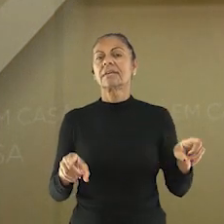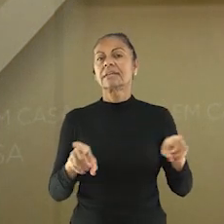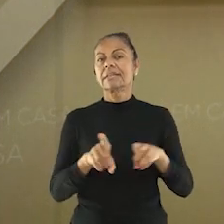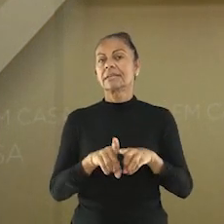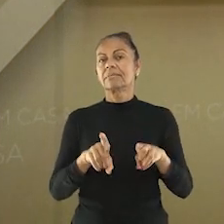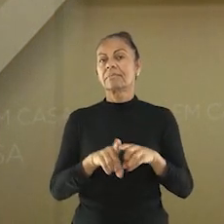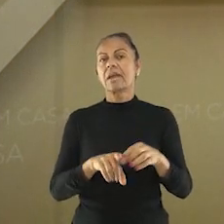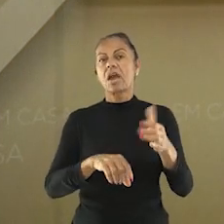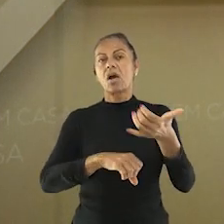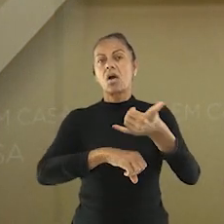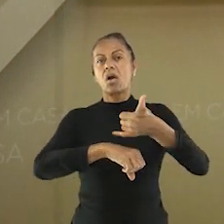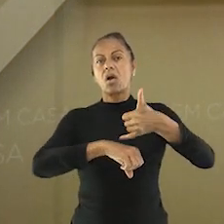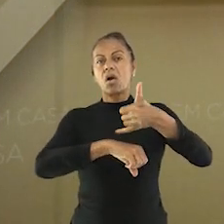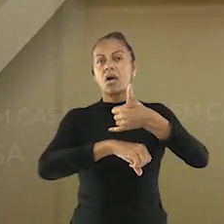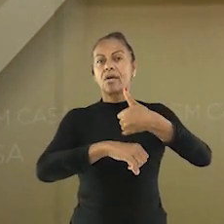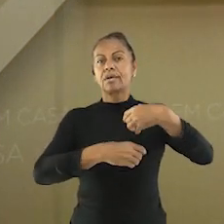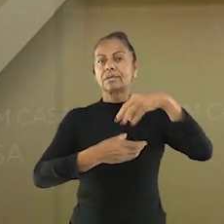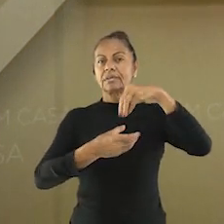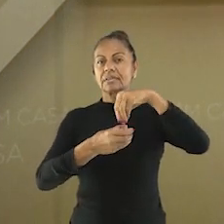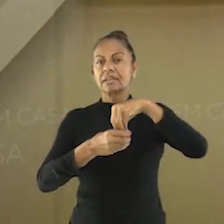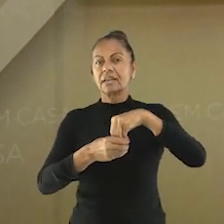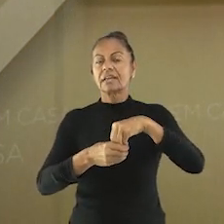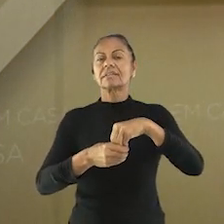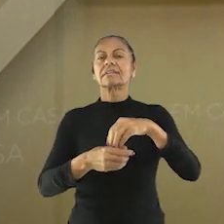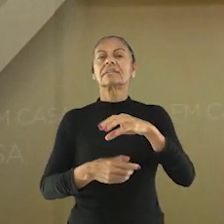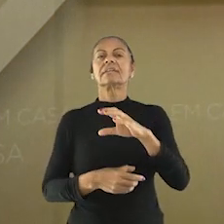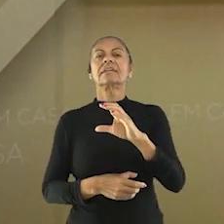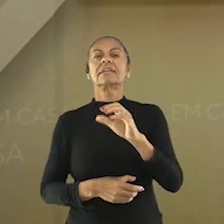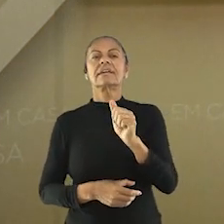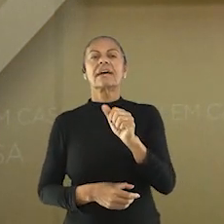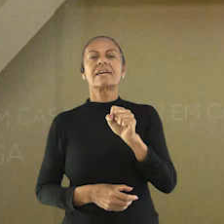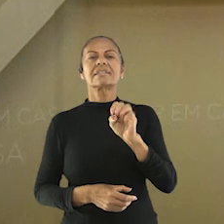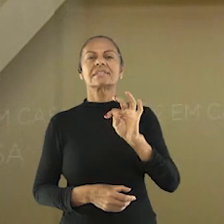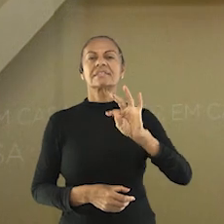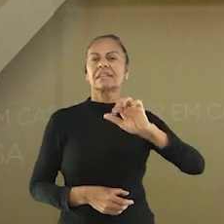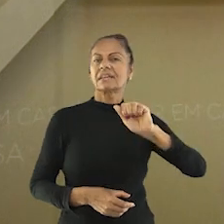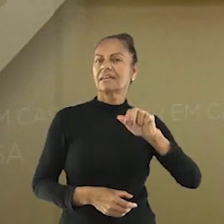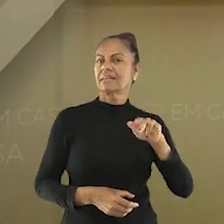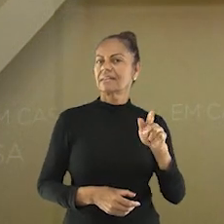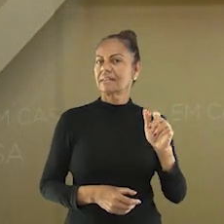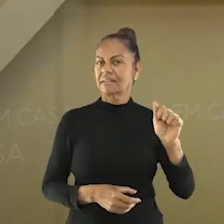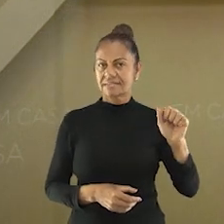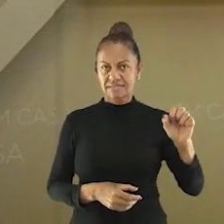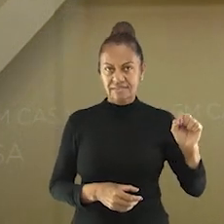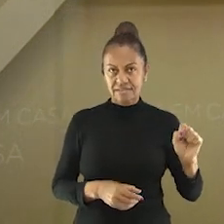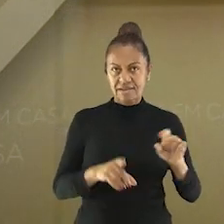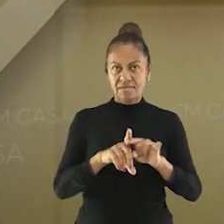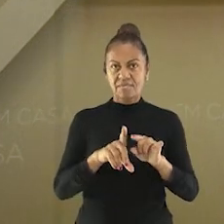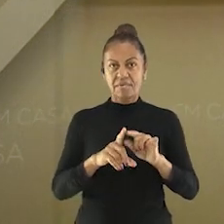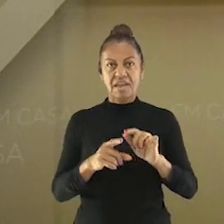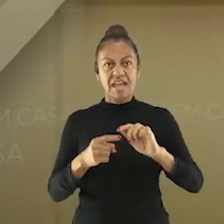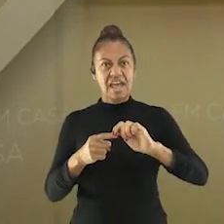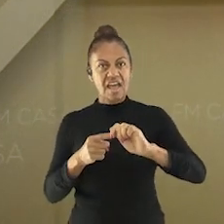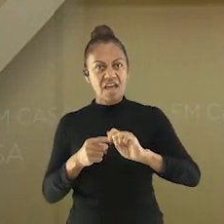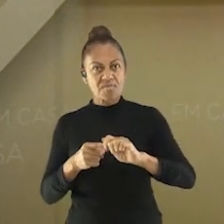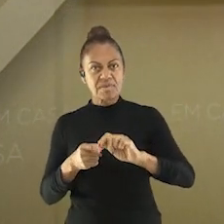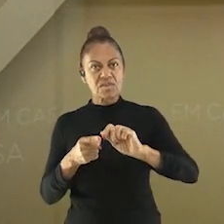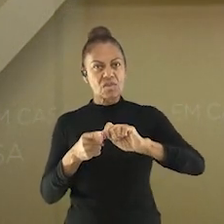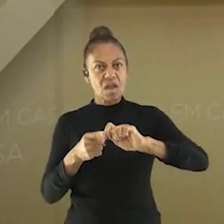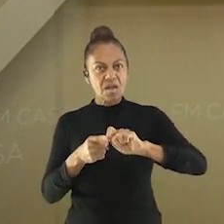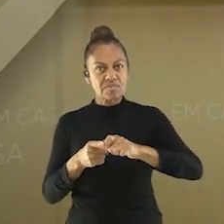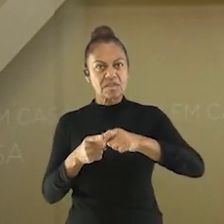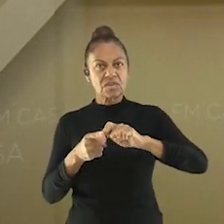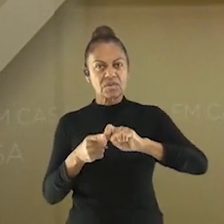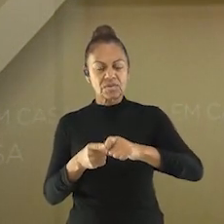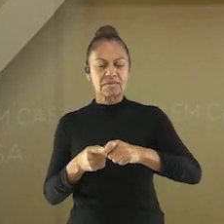Alimentos oleaginosos, ou contém óleo. Temos castanhas, em geral, e temos amendoim. E alimentos com aditivos